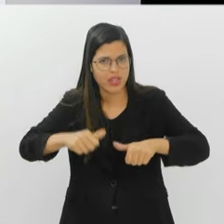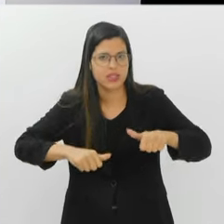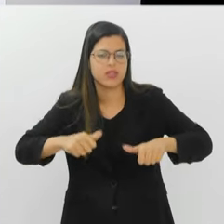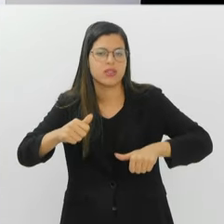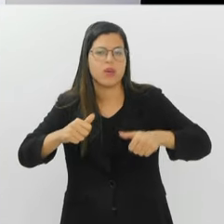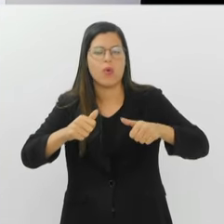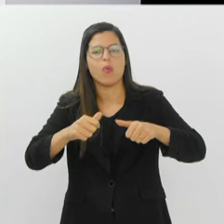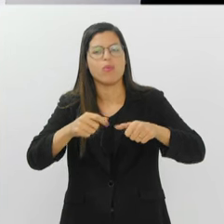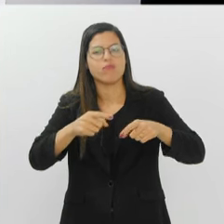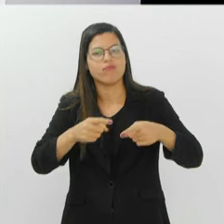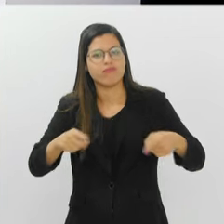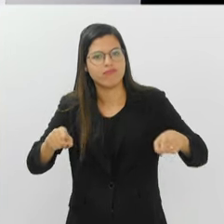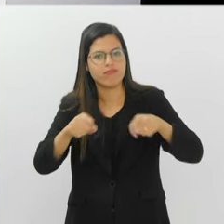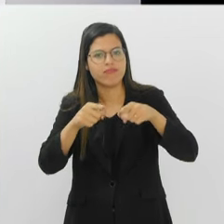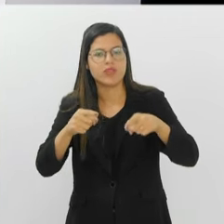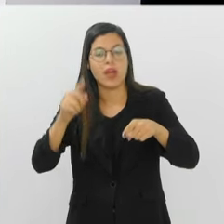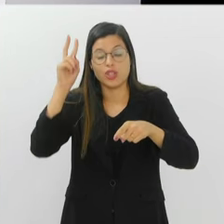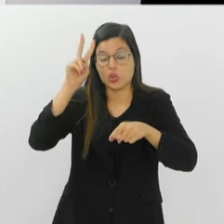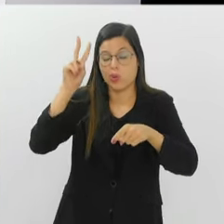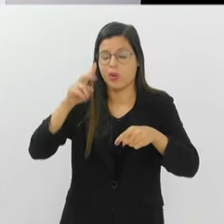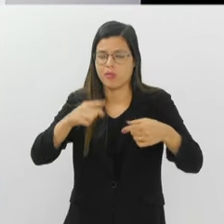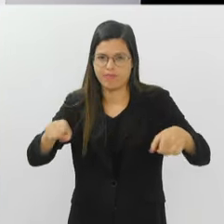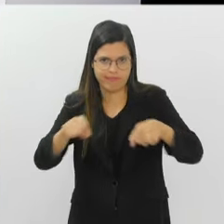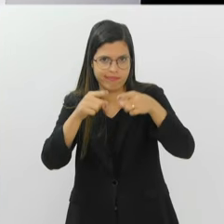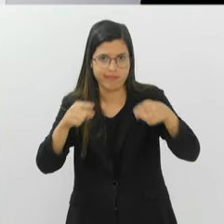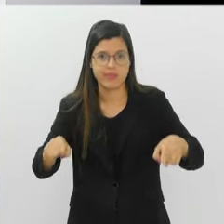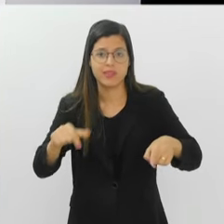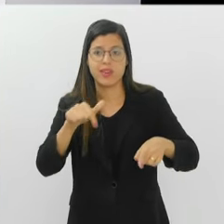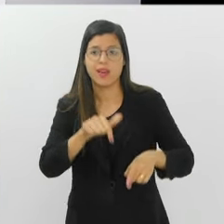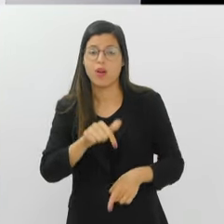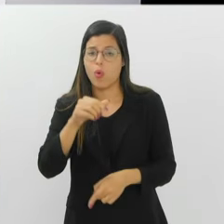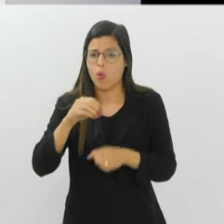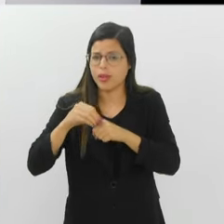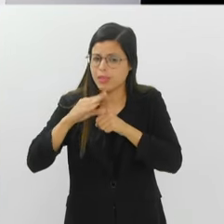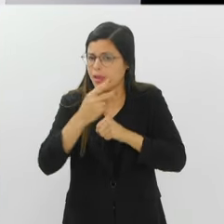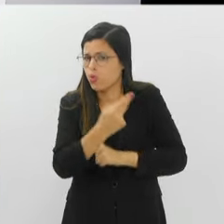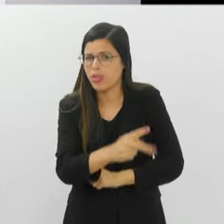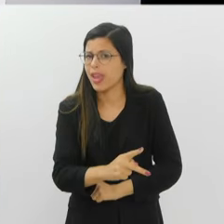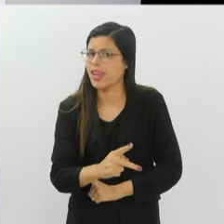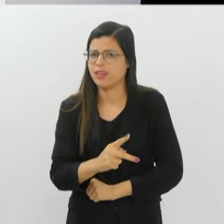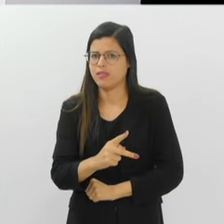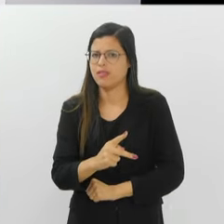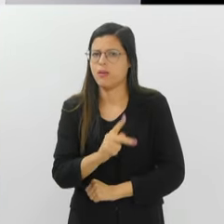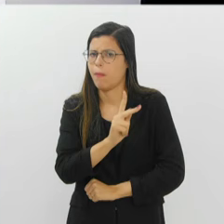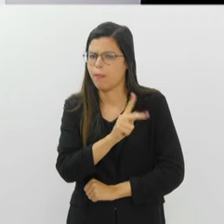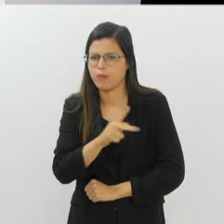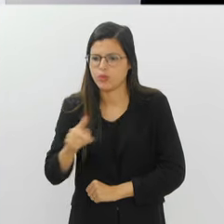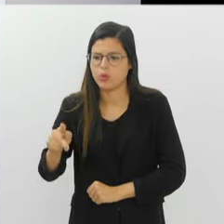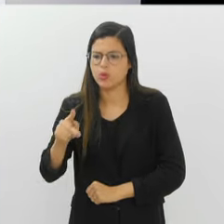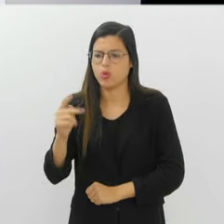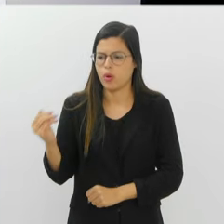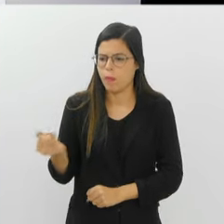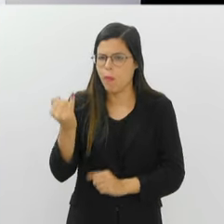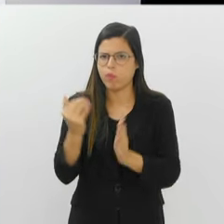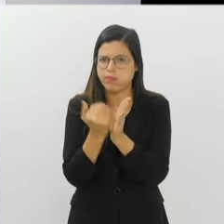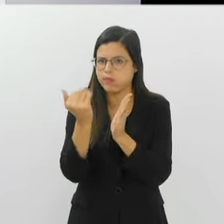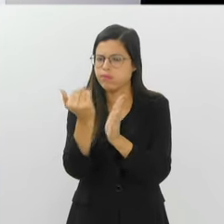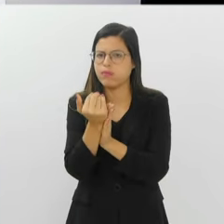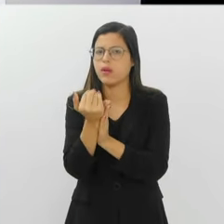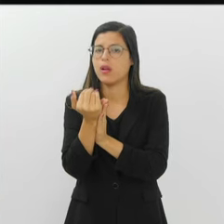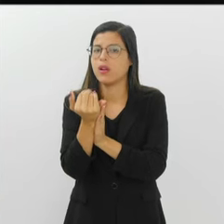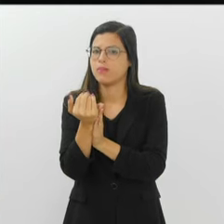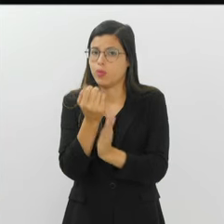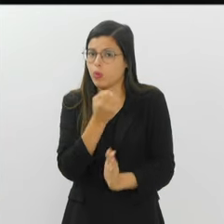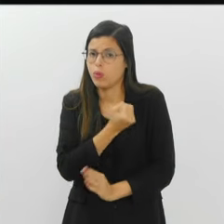O enredo era dela. Pois é. Uma grande mestre, professora, enfim, com conhecimento vasto. Ela tinha peso dois, né?